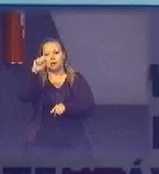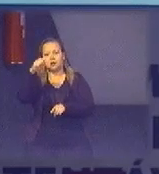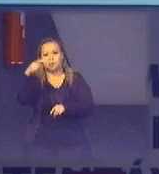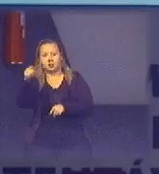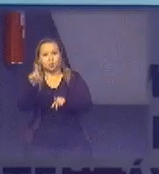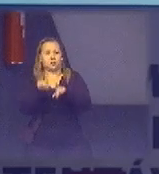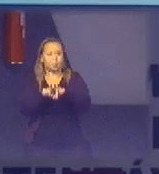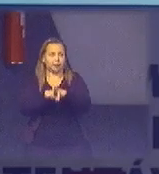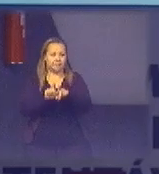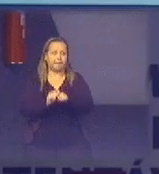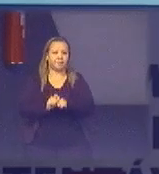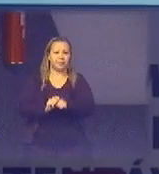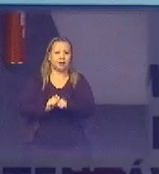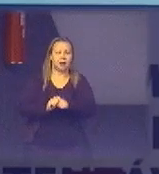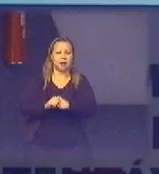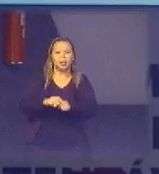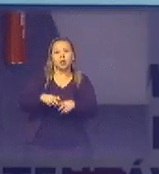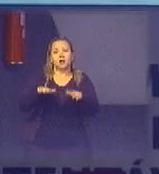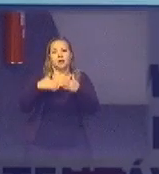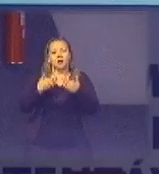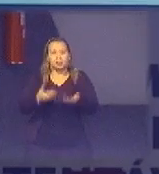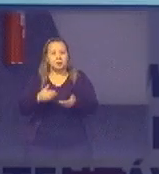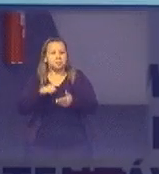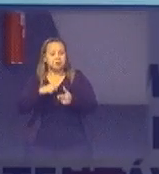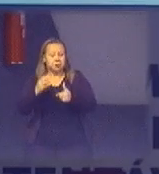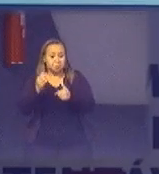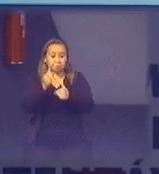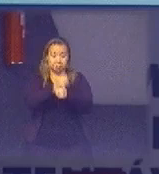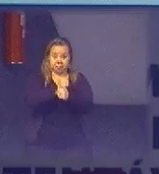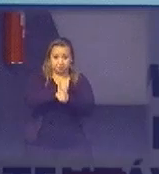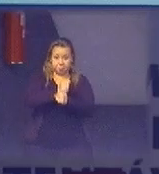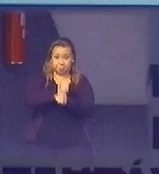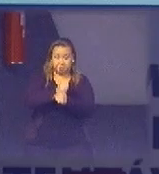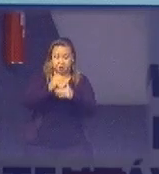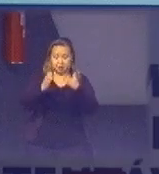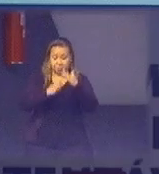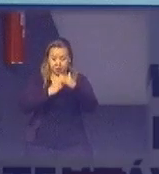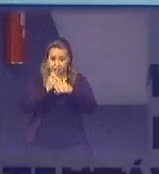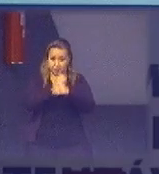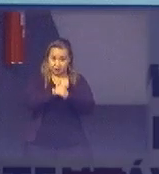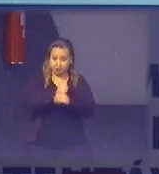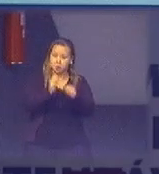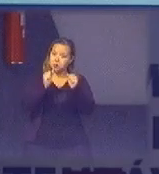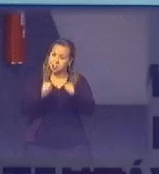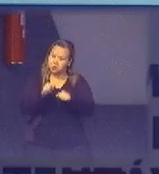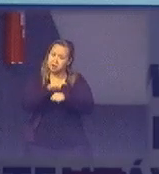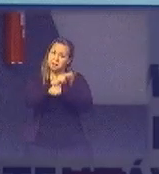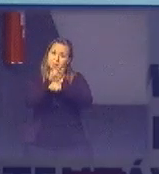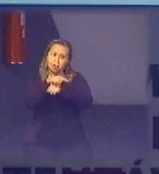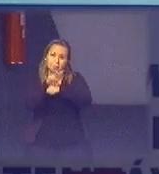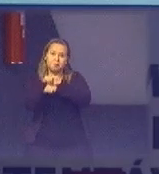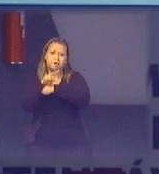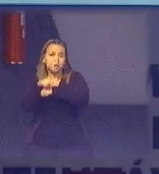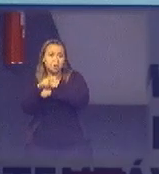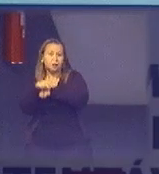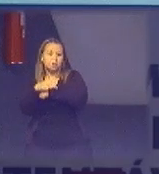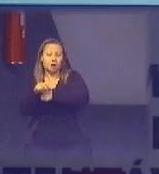agentes verificadores independentes que pudessem fazer de fato a fiscalização das barragens